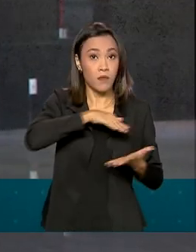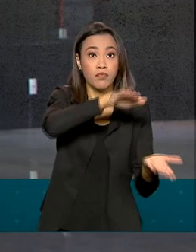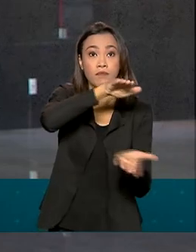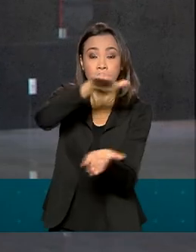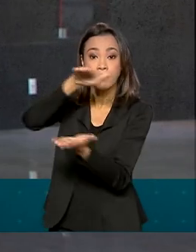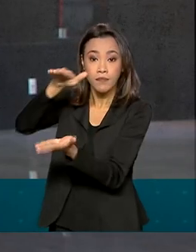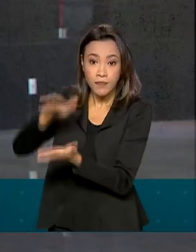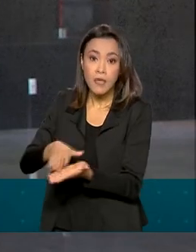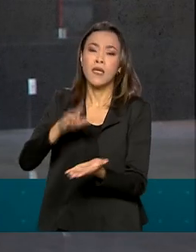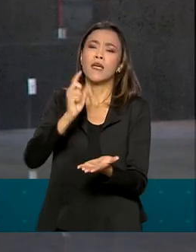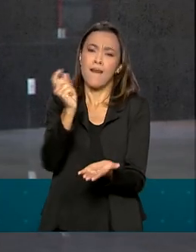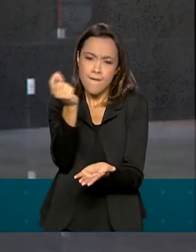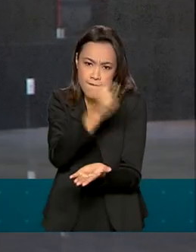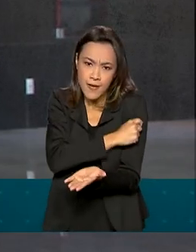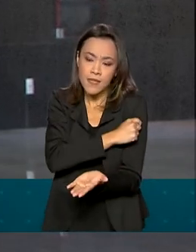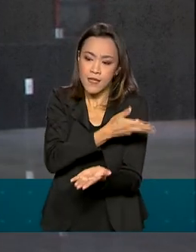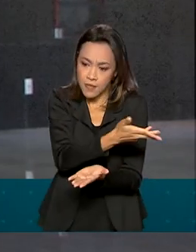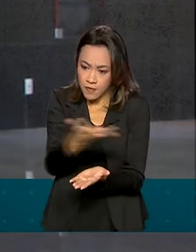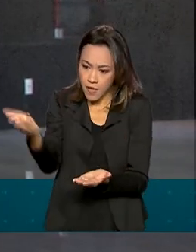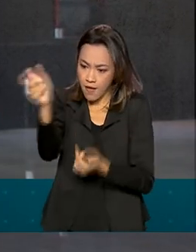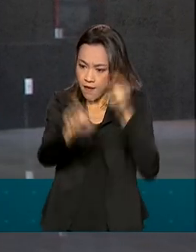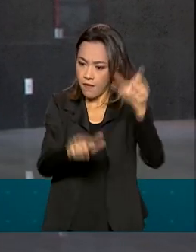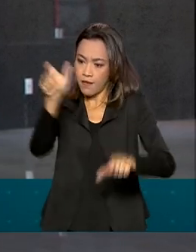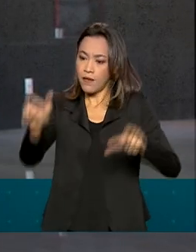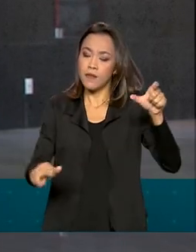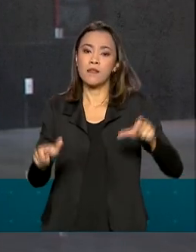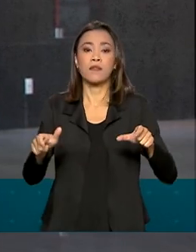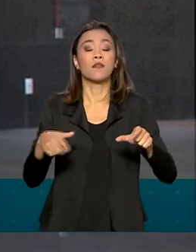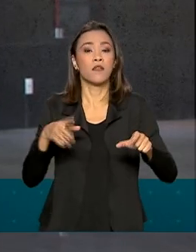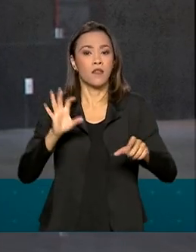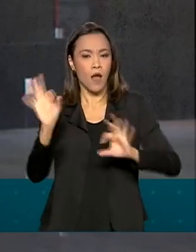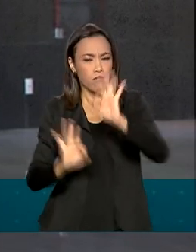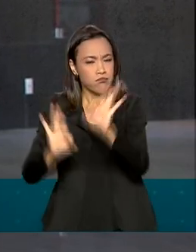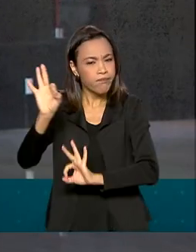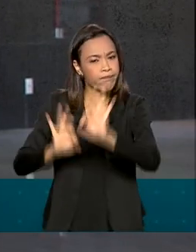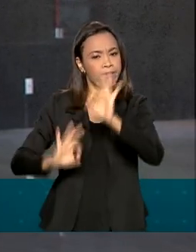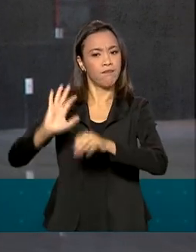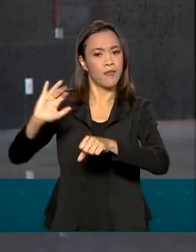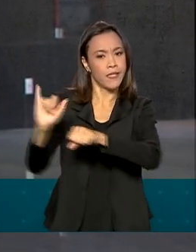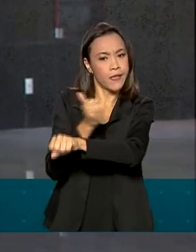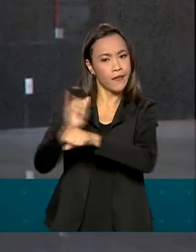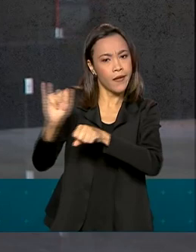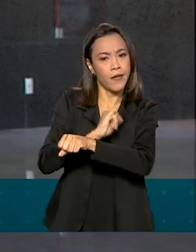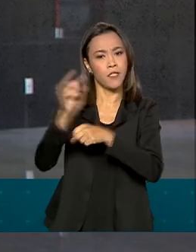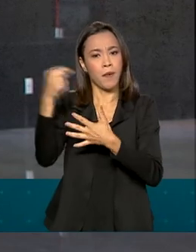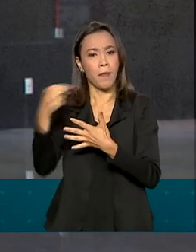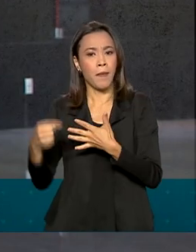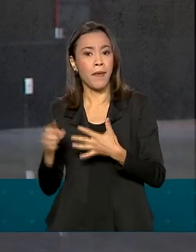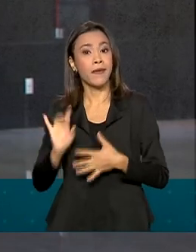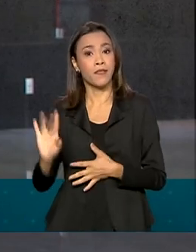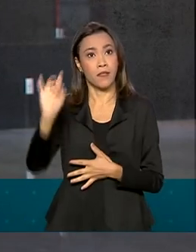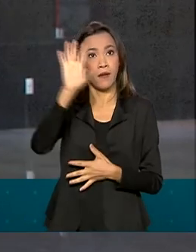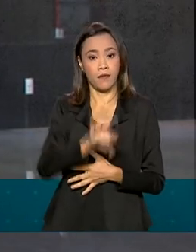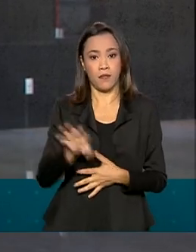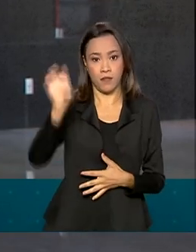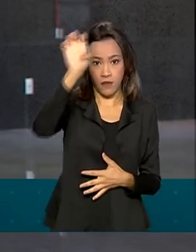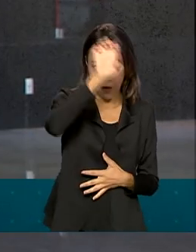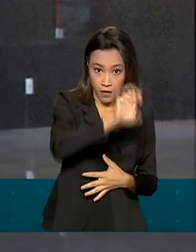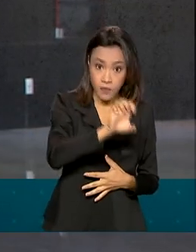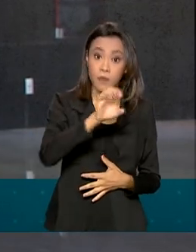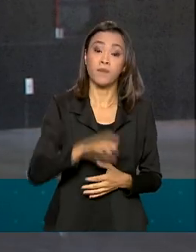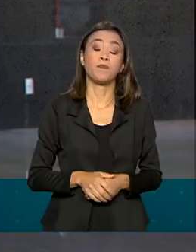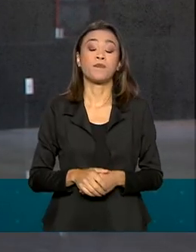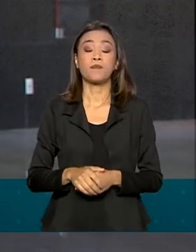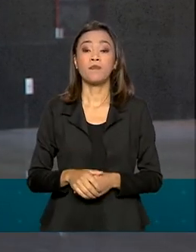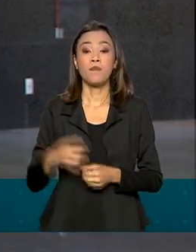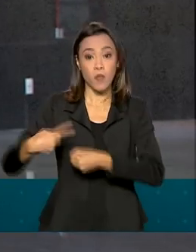a vacinação desses trabalhadores ocorre segundo a estratégia, a organização de cada estado e município, a logística de cada estado